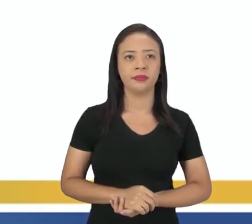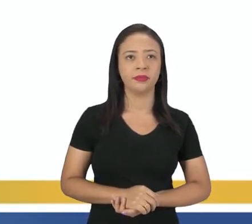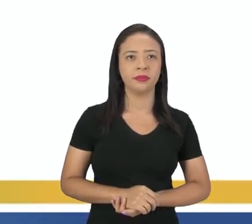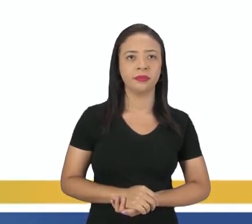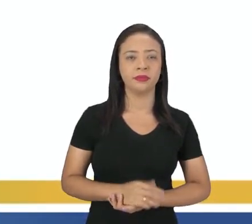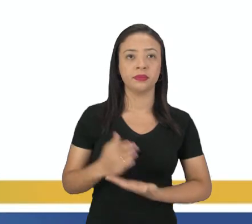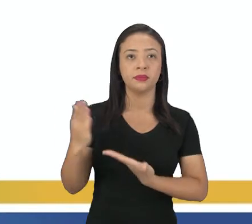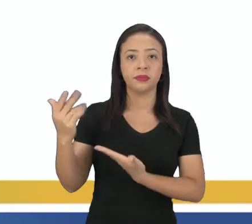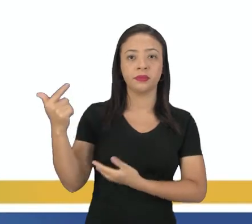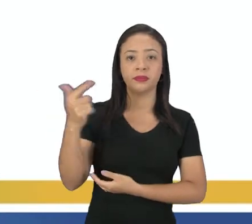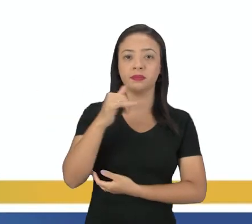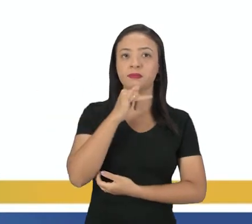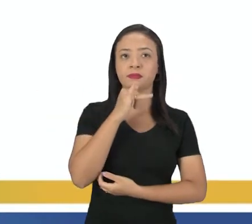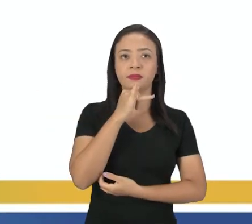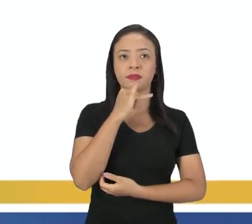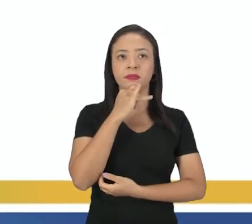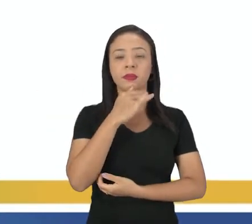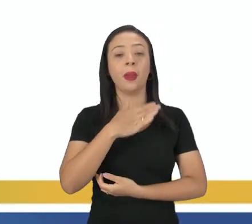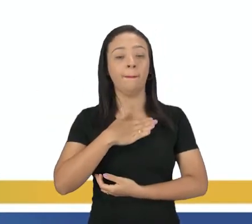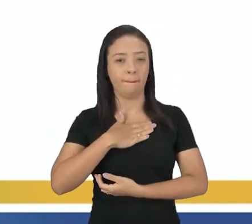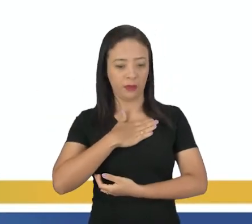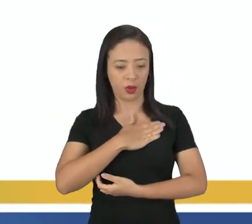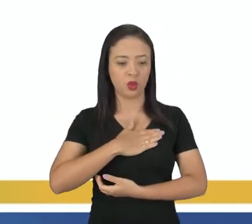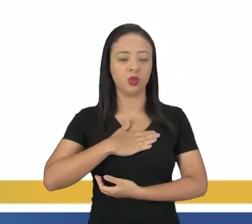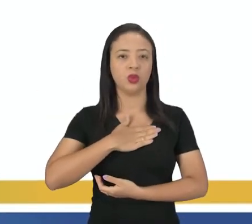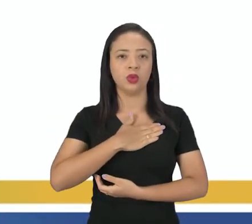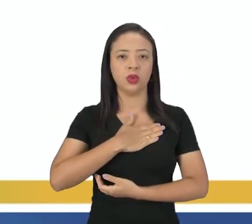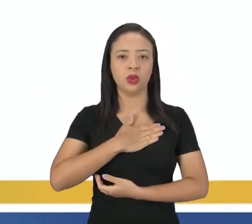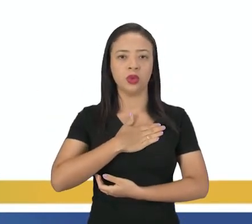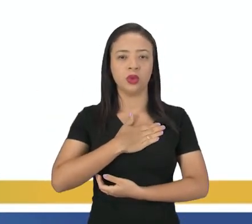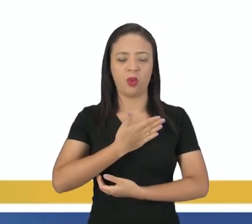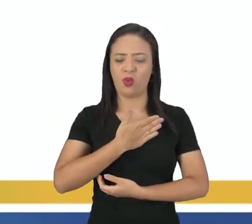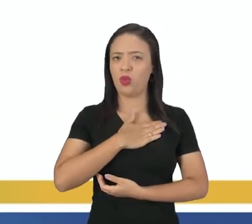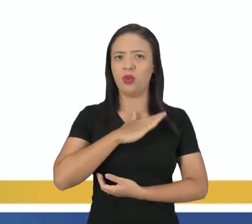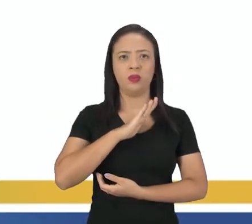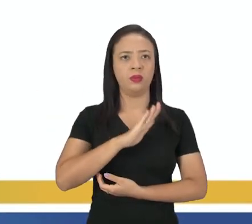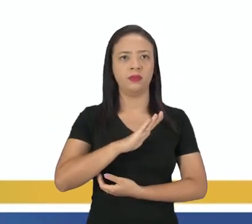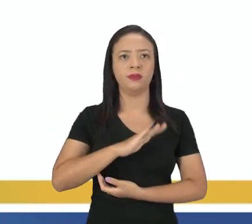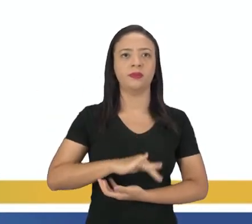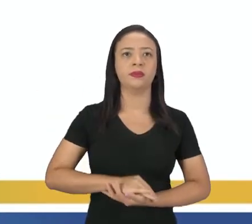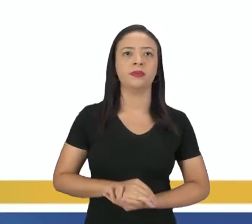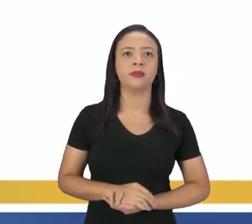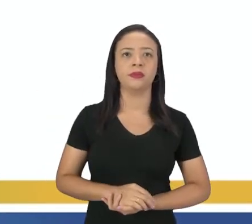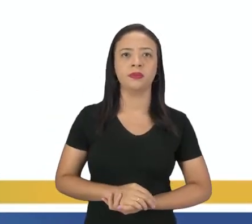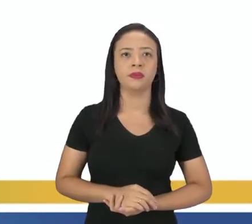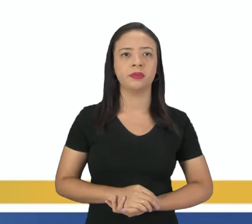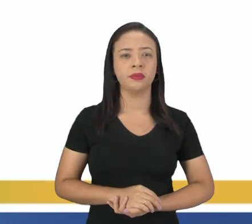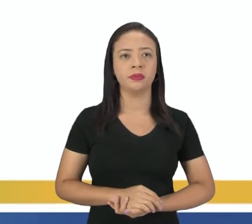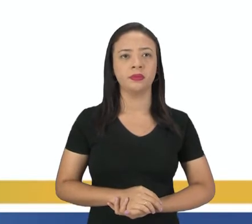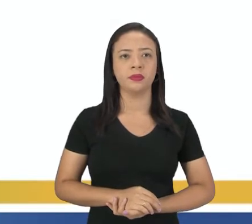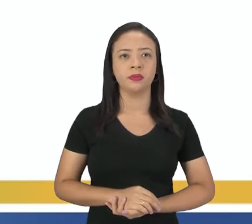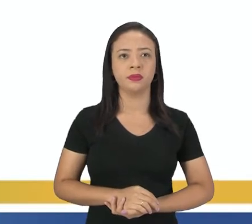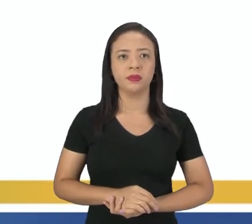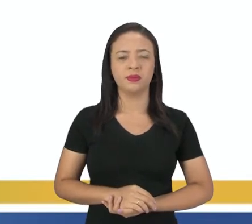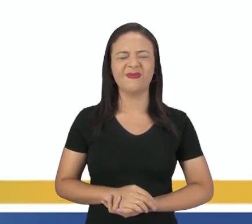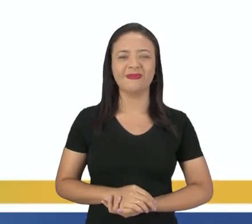Me gusta. Ou não me gusta. Meu afirmativo negativo. Que depor, o gosta mais? Me gusta